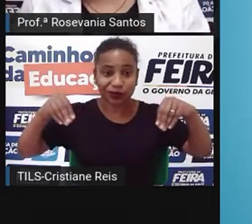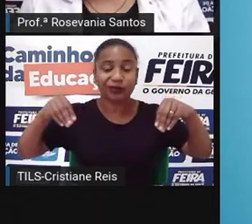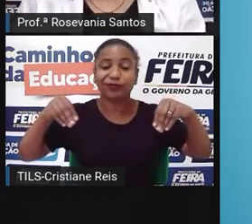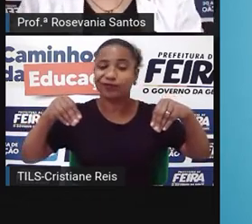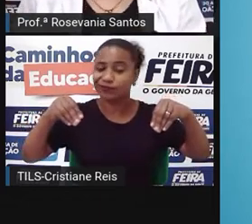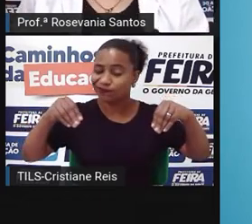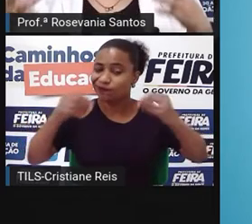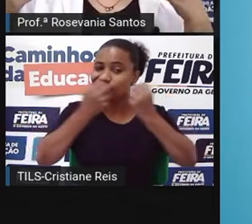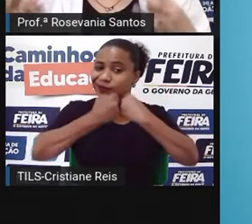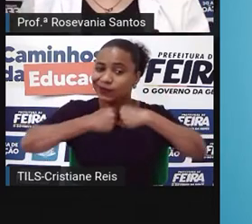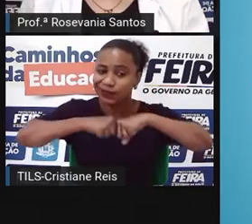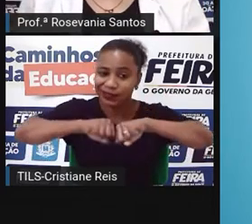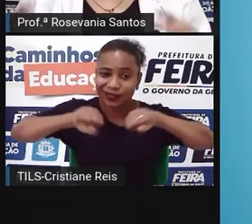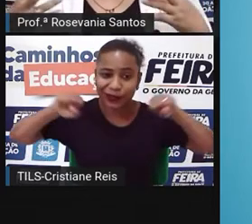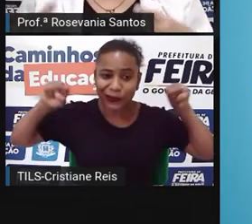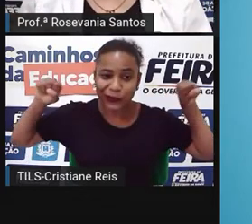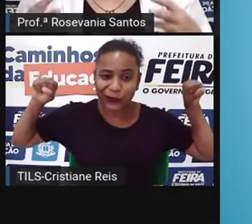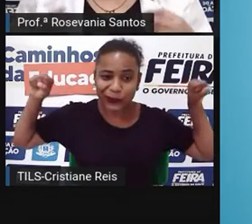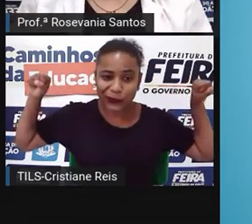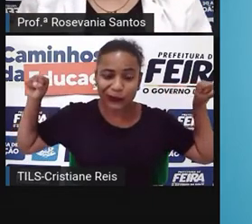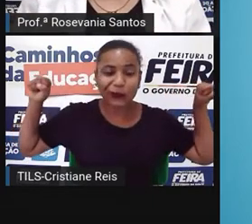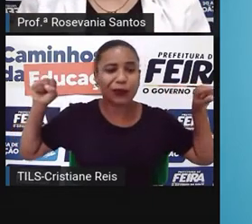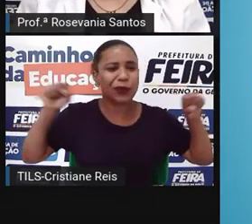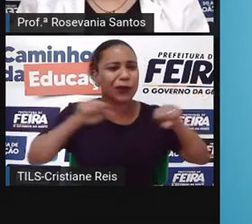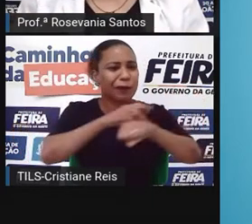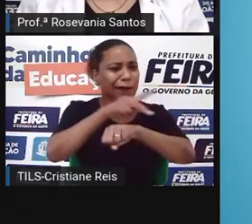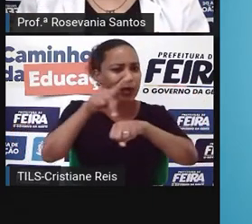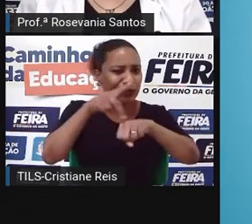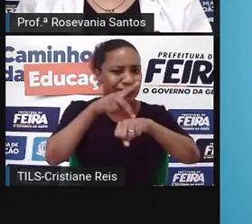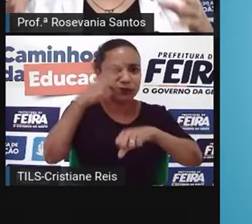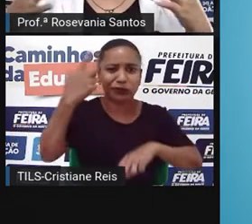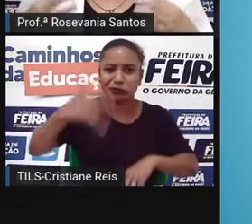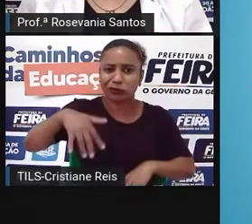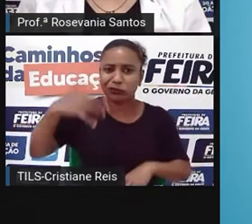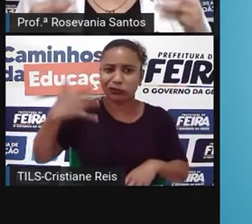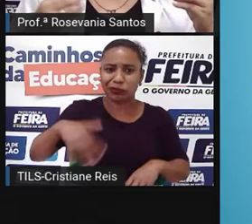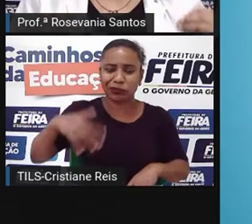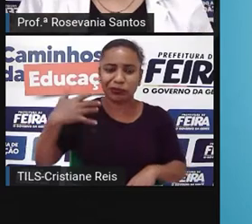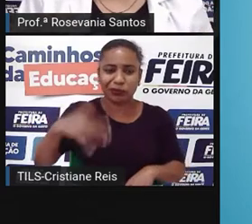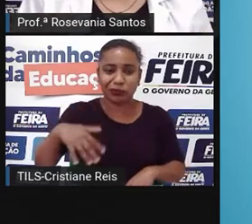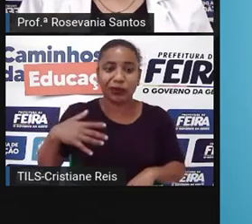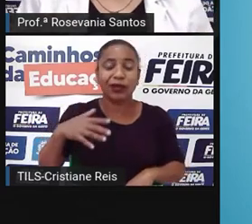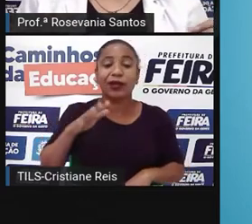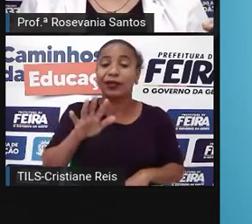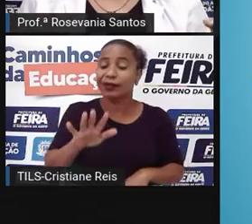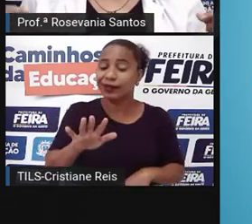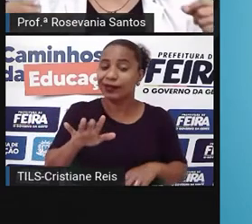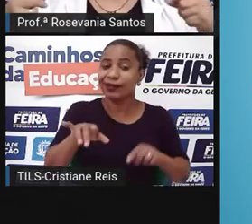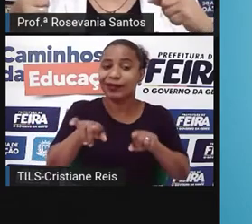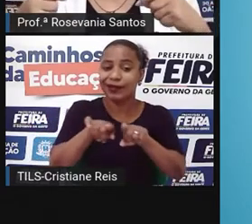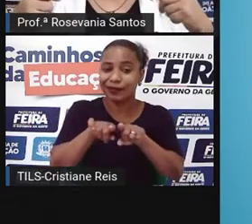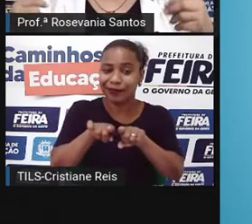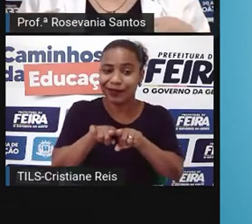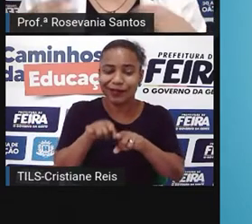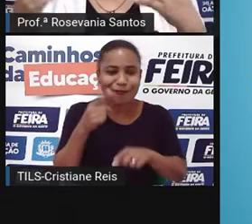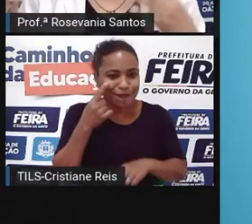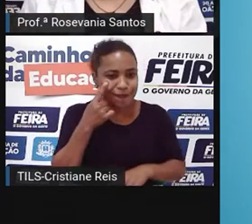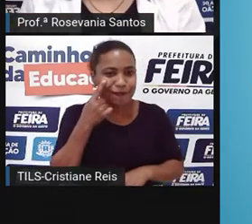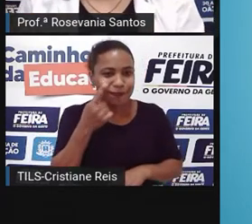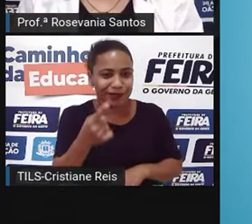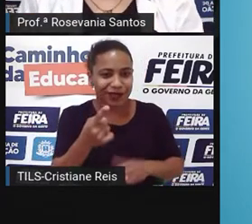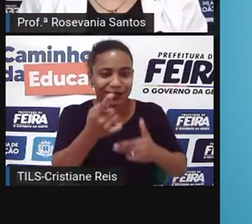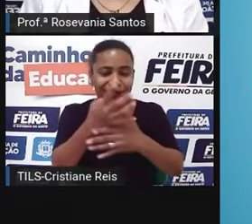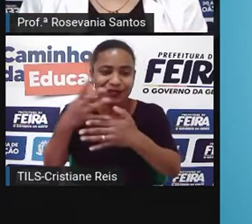grande, e também você está falando que tem uma grande quantidade de, vamos dizer assim, de